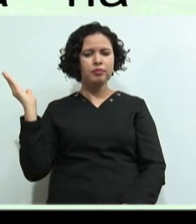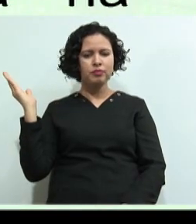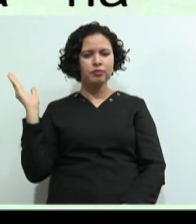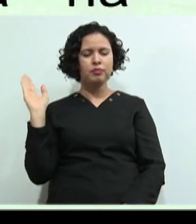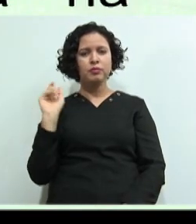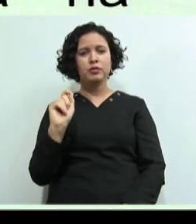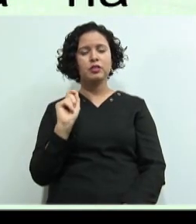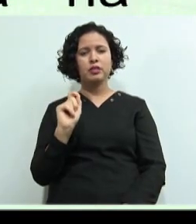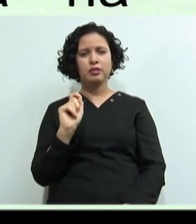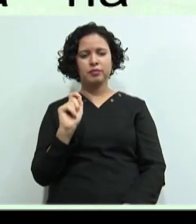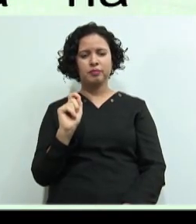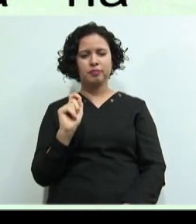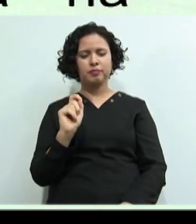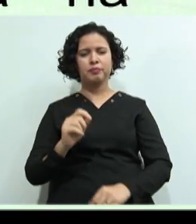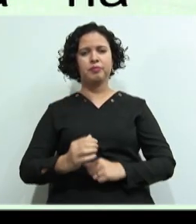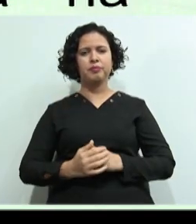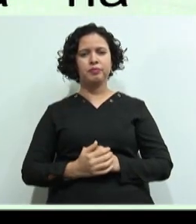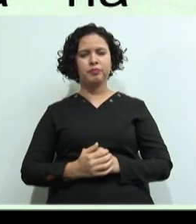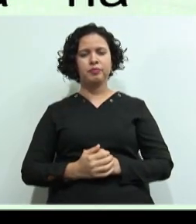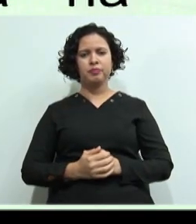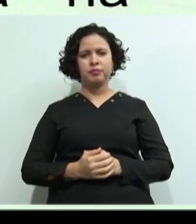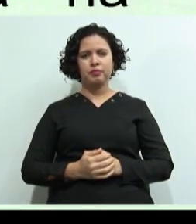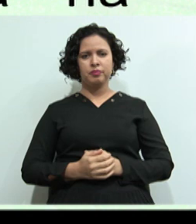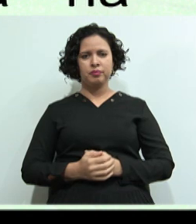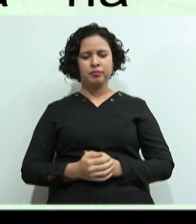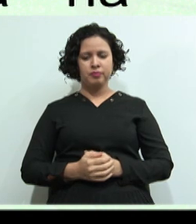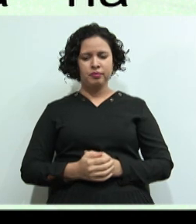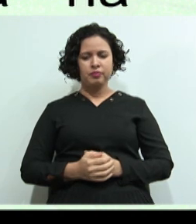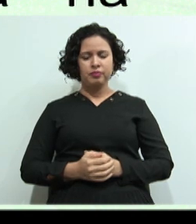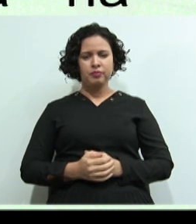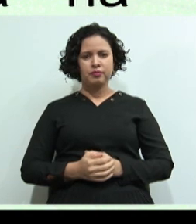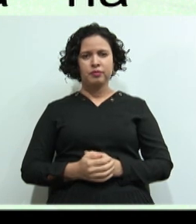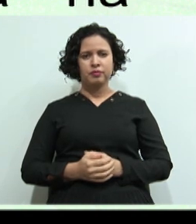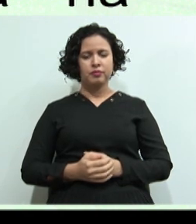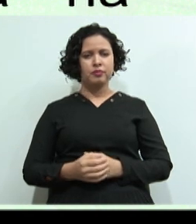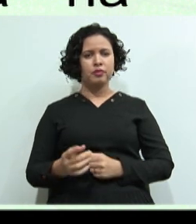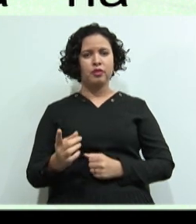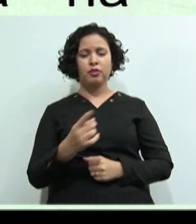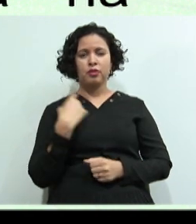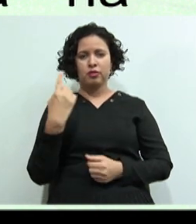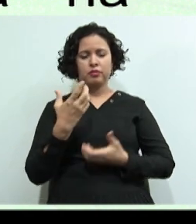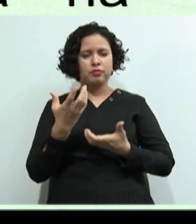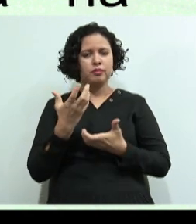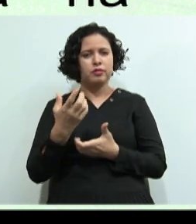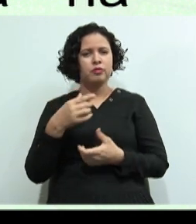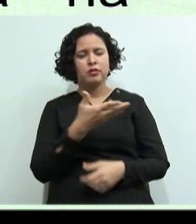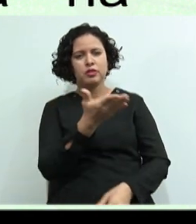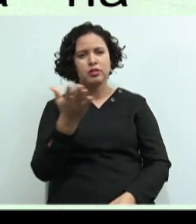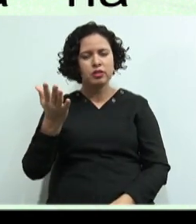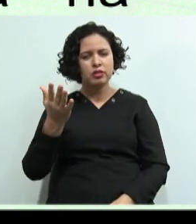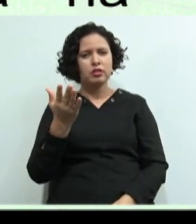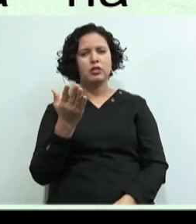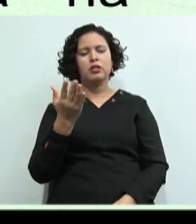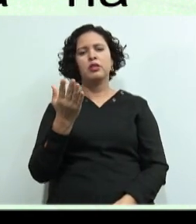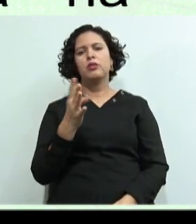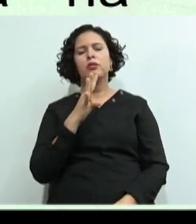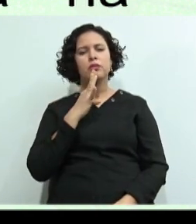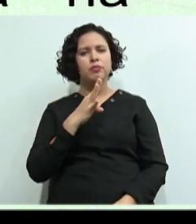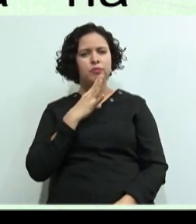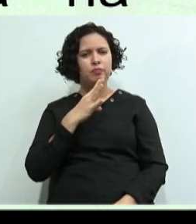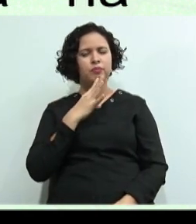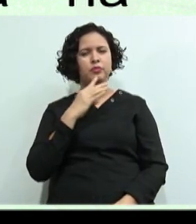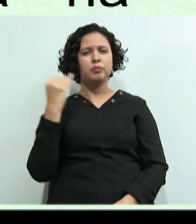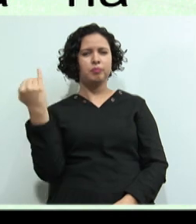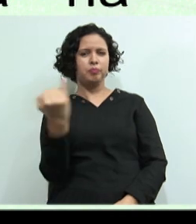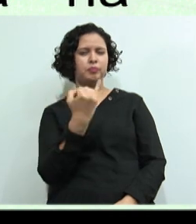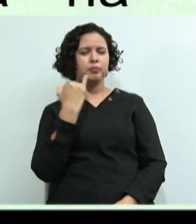Então Nós queremos que o estudante Ele reconheça A importância Da língua brasileira de sinais Como